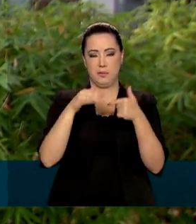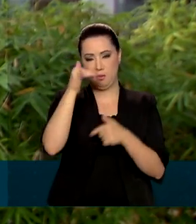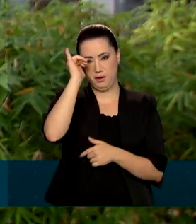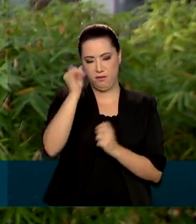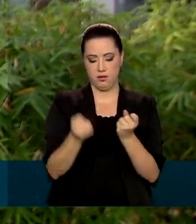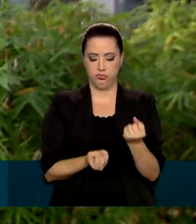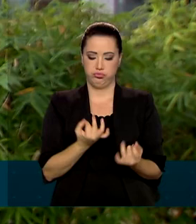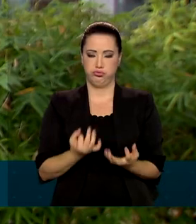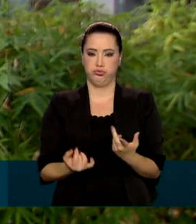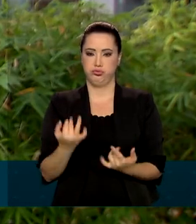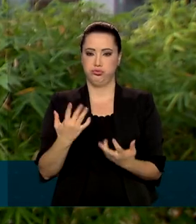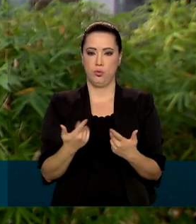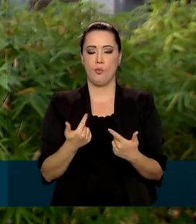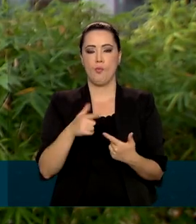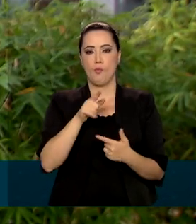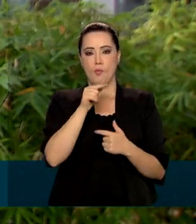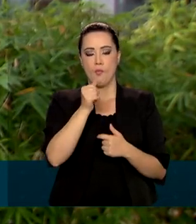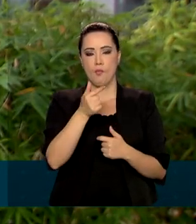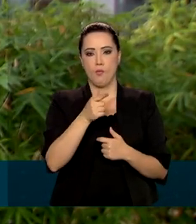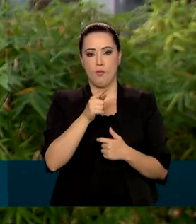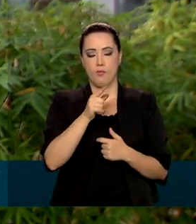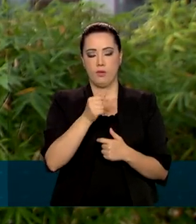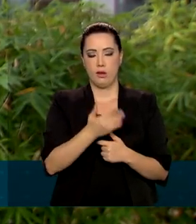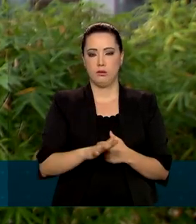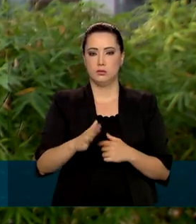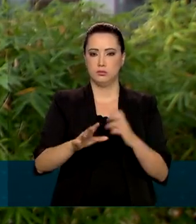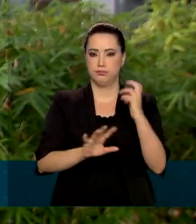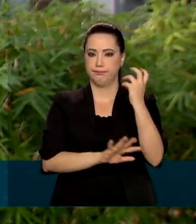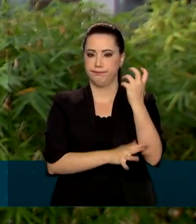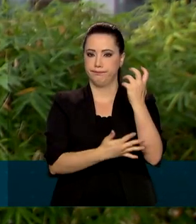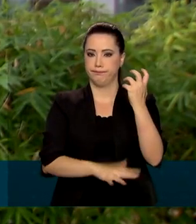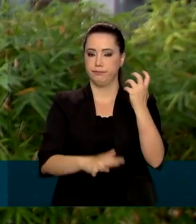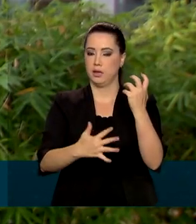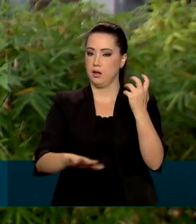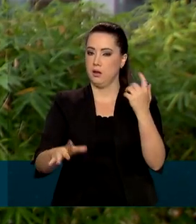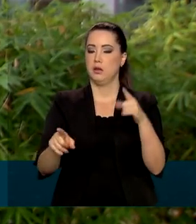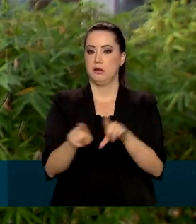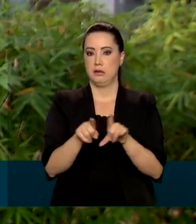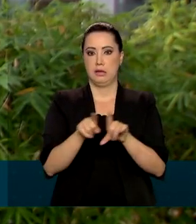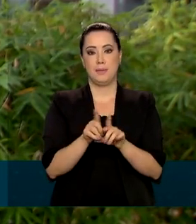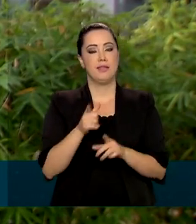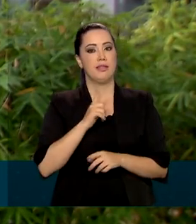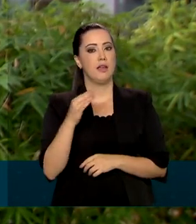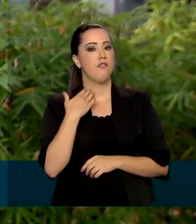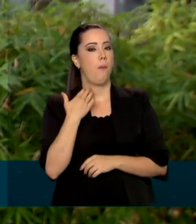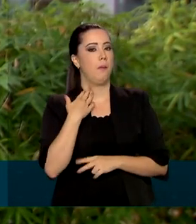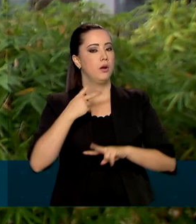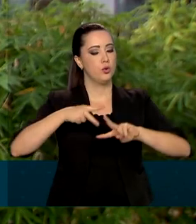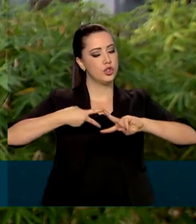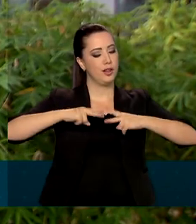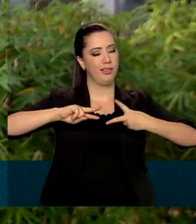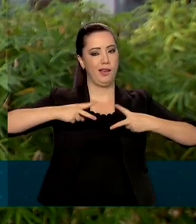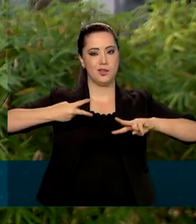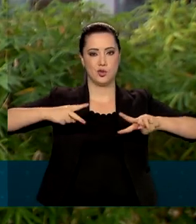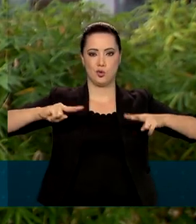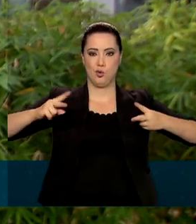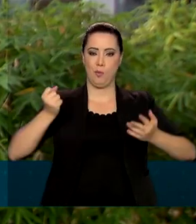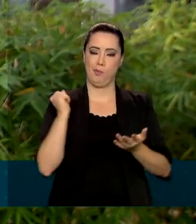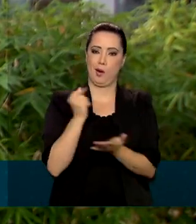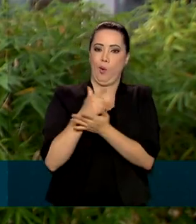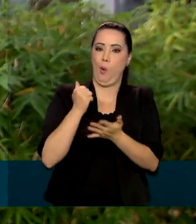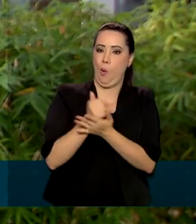Pantanal. Já o Banco Nacional de Perfis Genéticos contou com 98 milhões de reais para a compra de